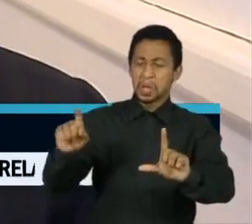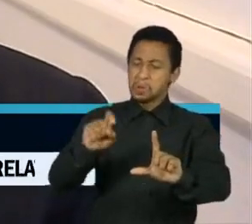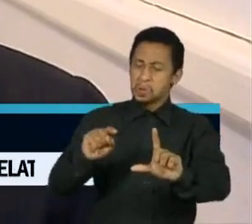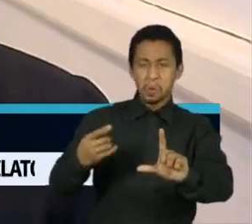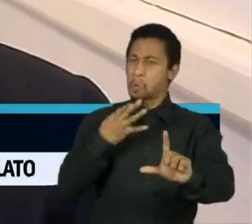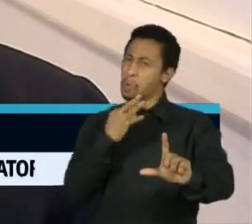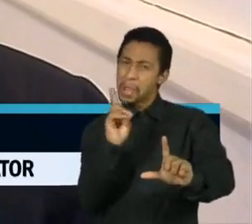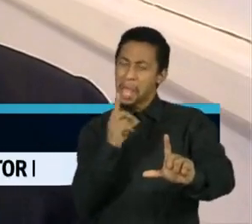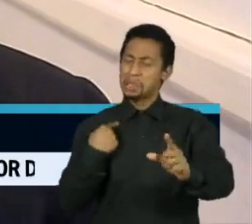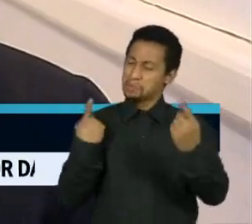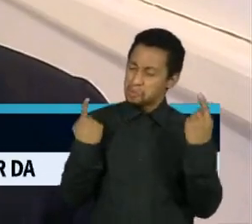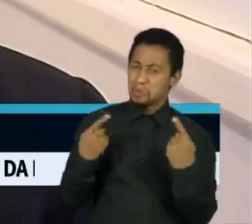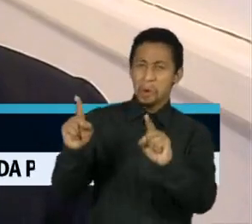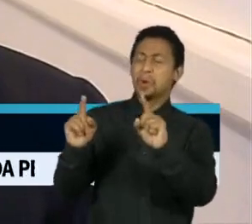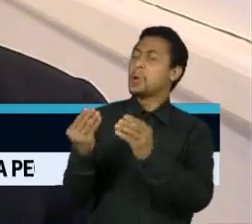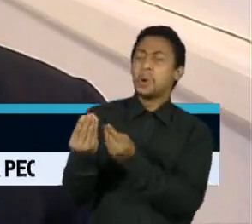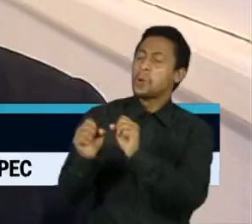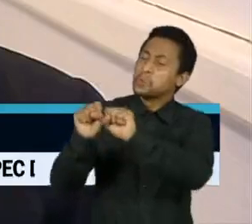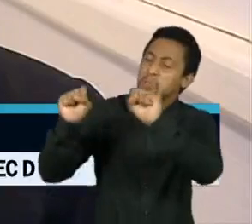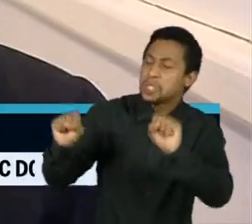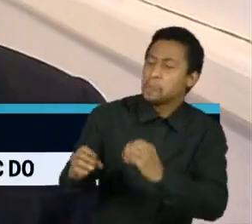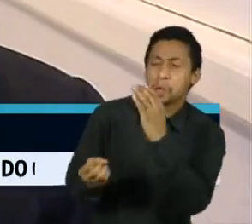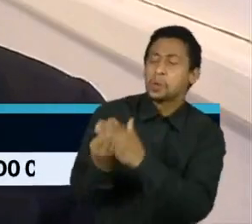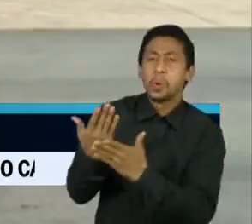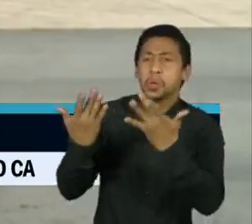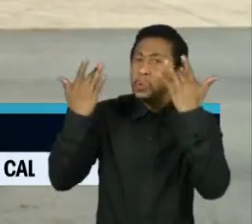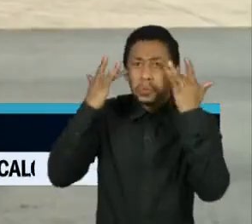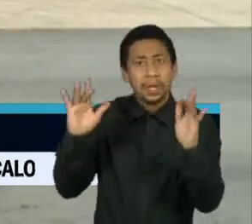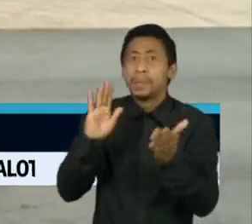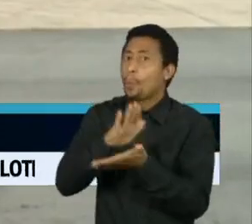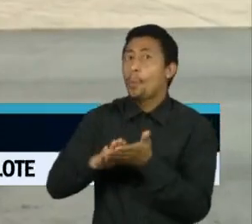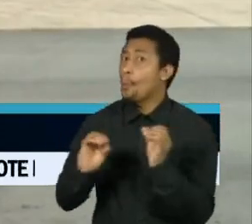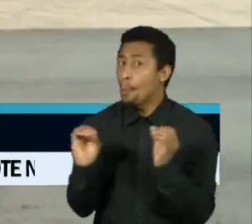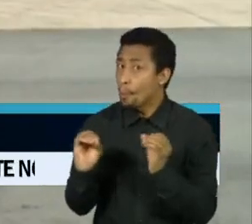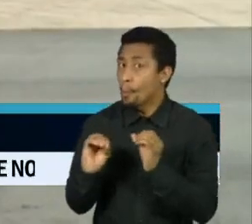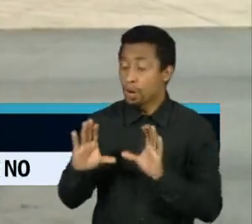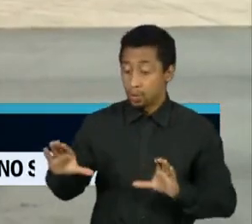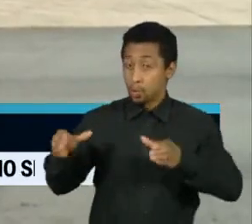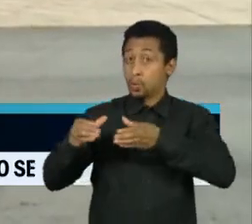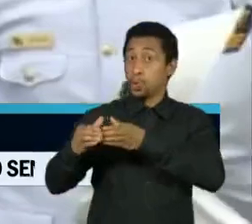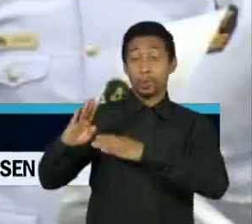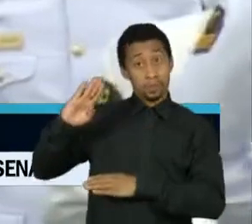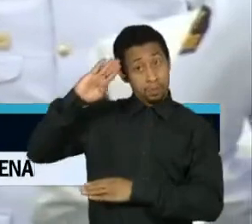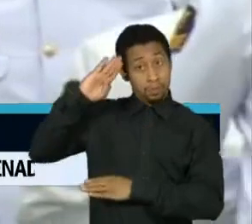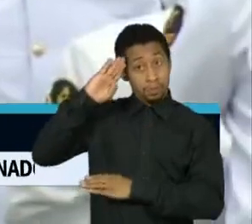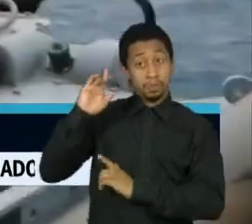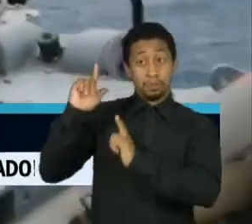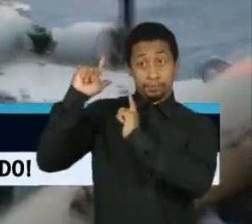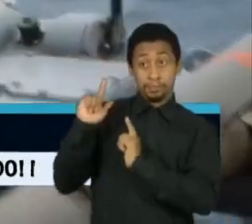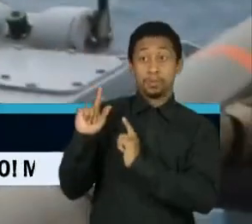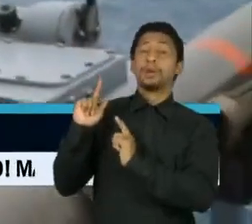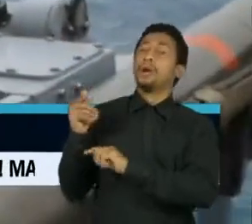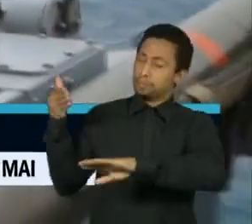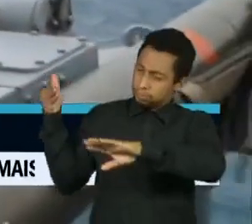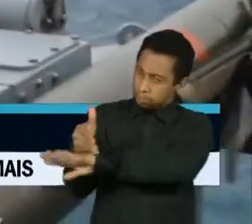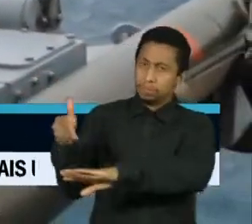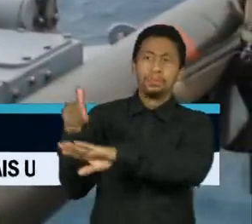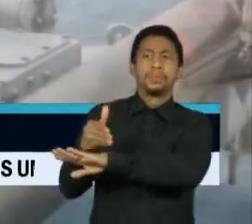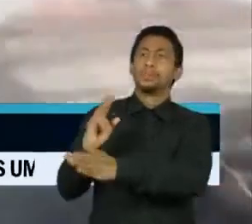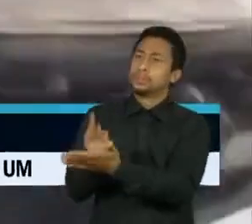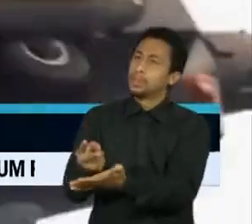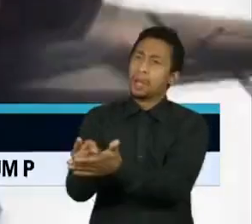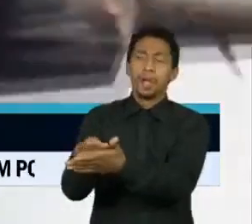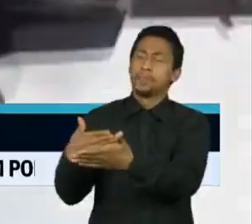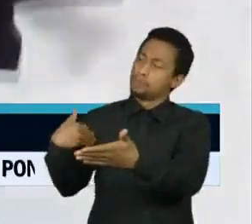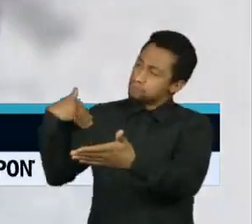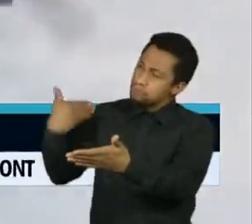processo da urna eletrônica e como ela foi estudada e implementada desde o início. As Forças Armadas participam desde o início e sempre